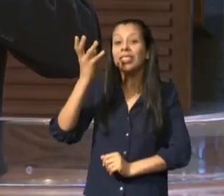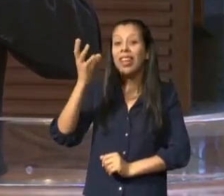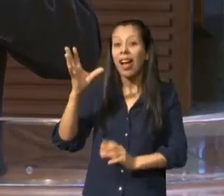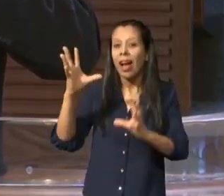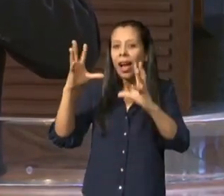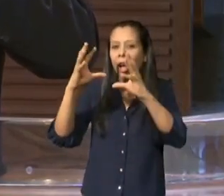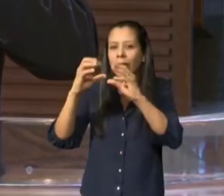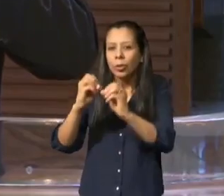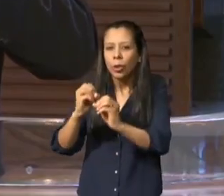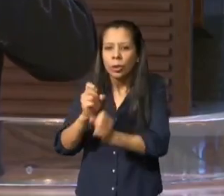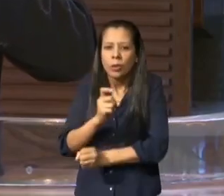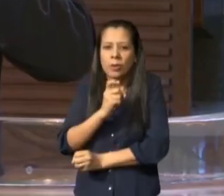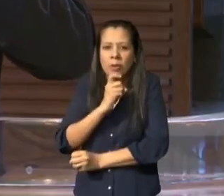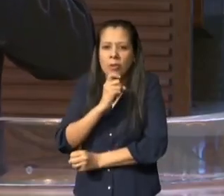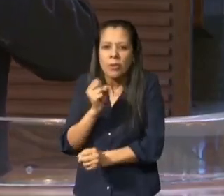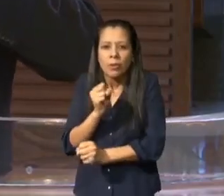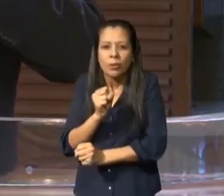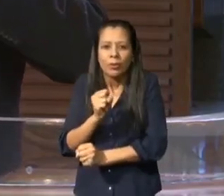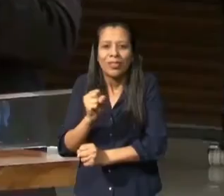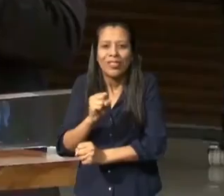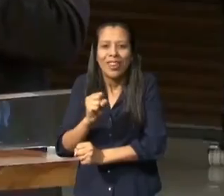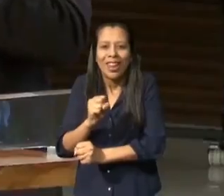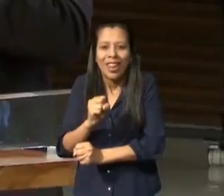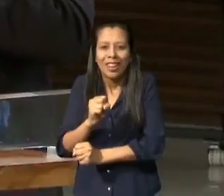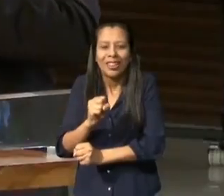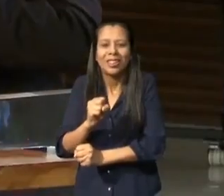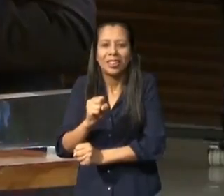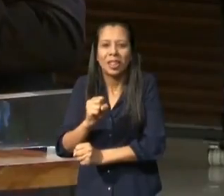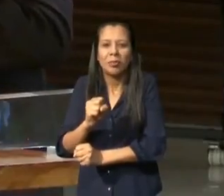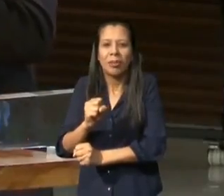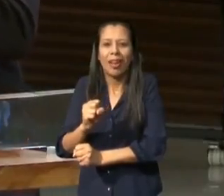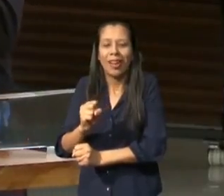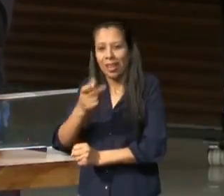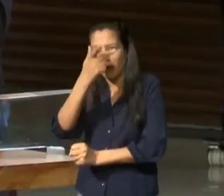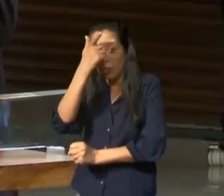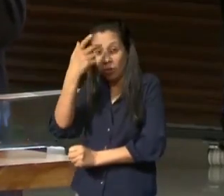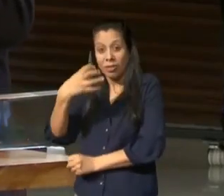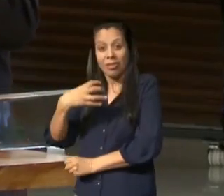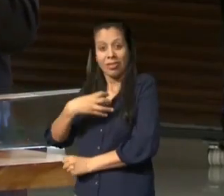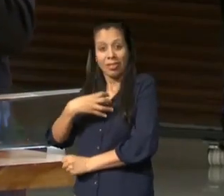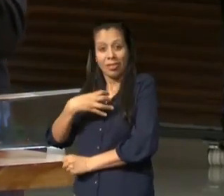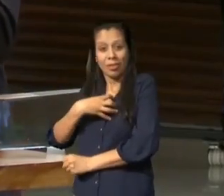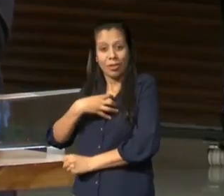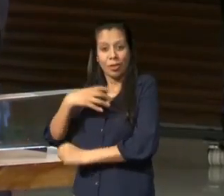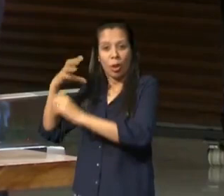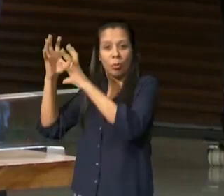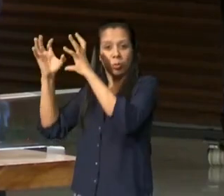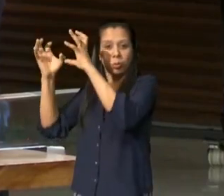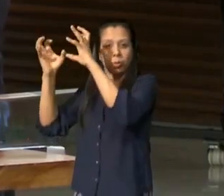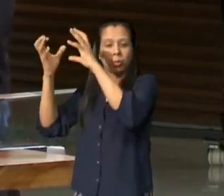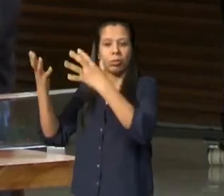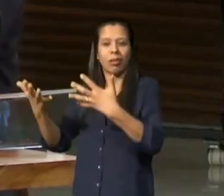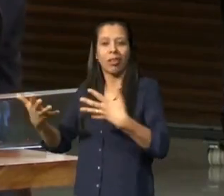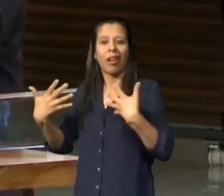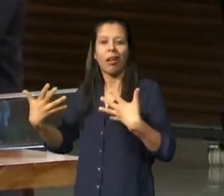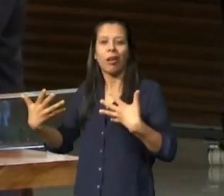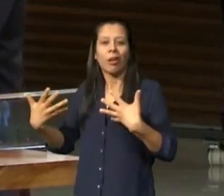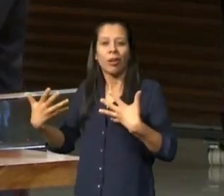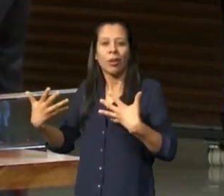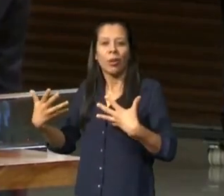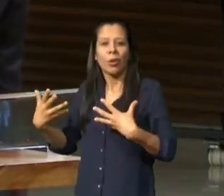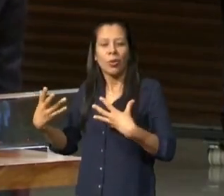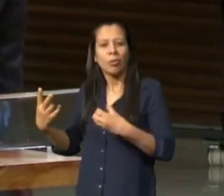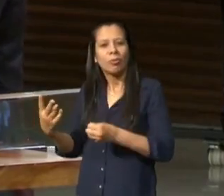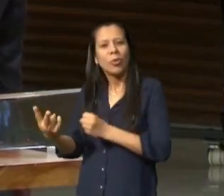Deus dava o calor através daquela luz então aquilo representava um milagre um milagre